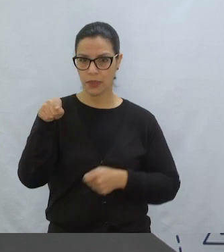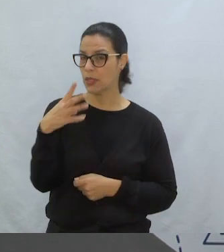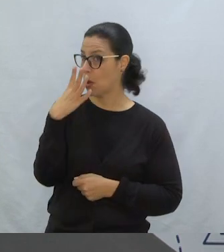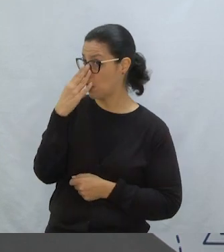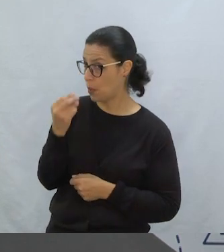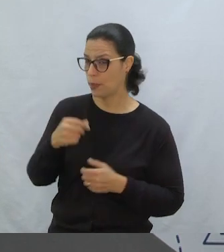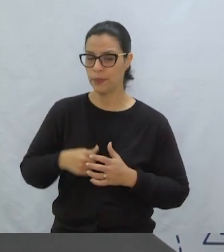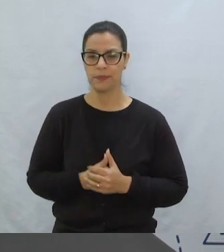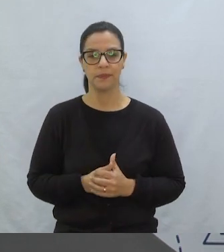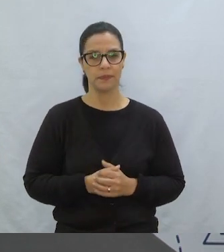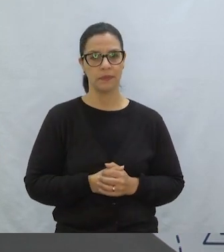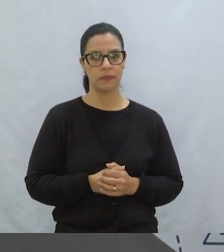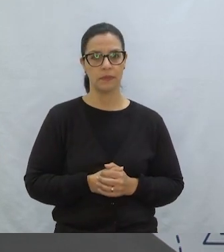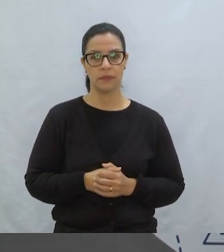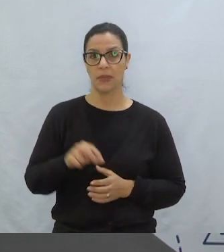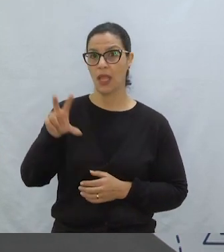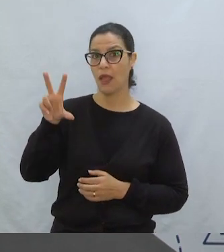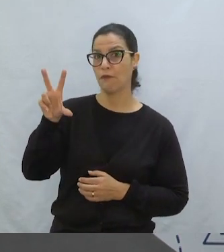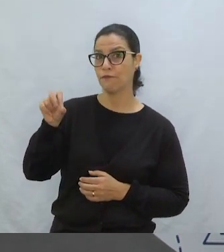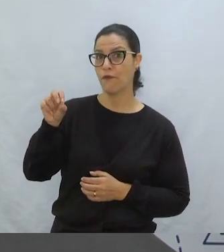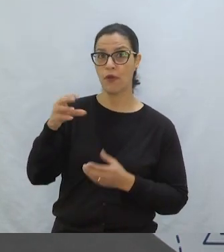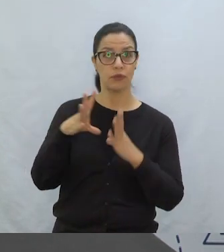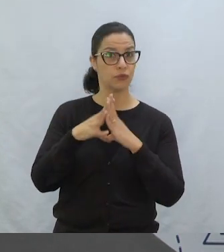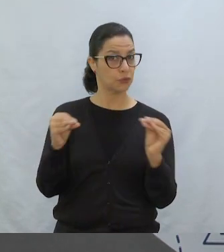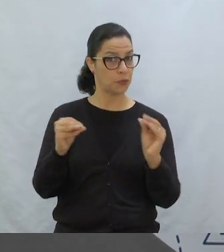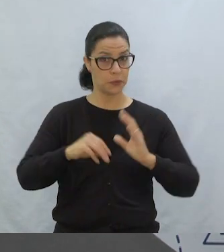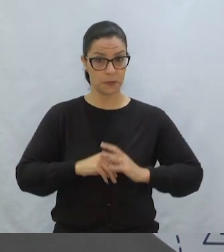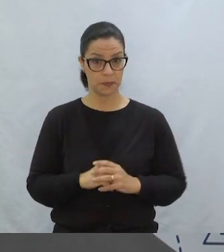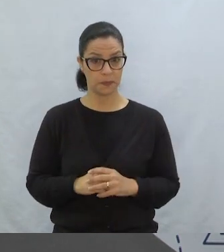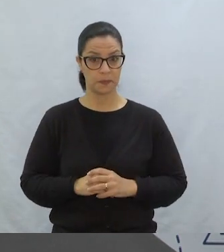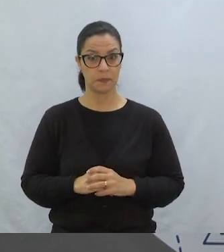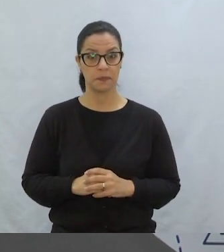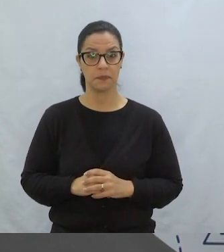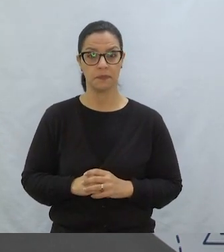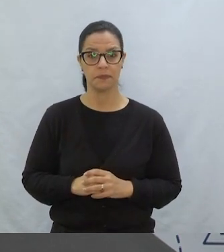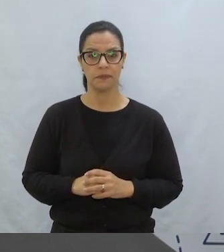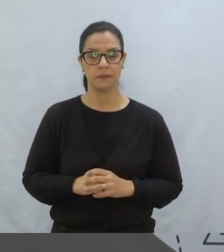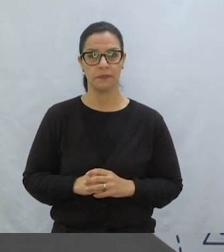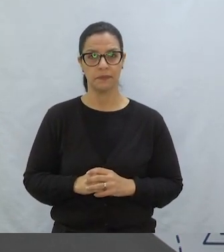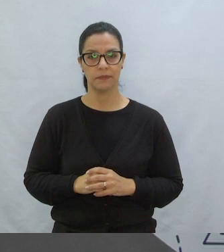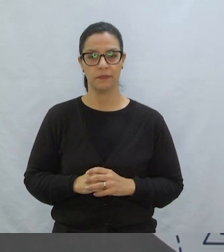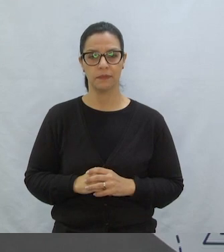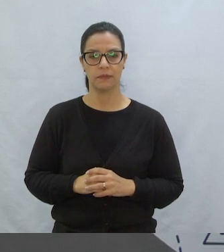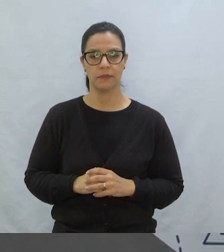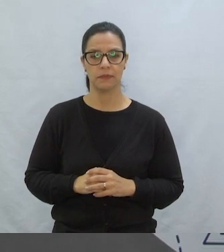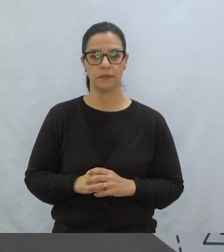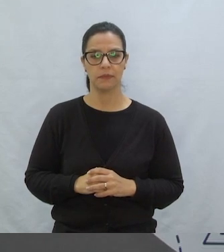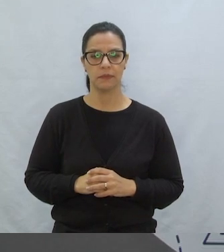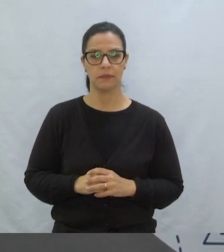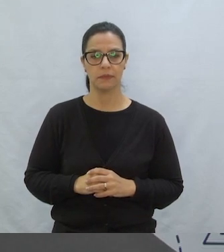Este é o lobo A vovó da chapéuzinho vermelho Não está mais aqui